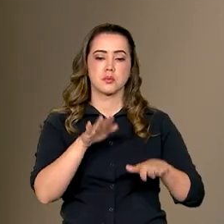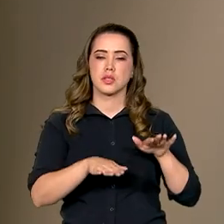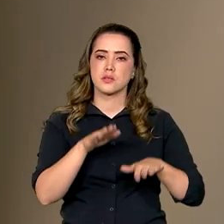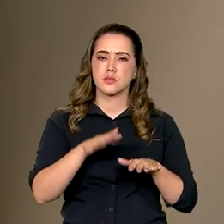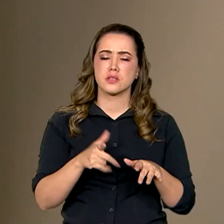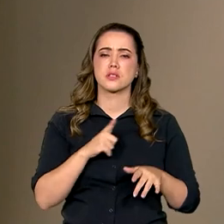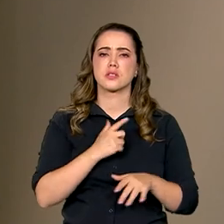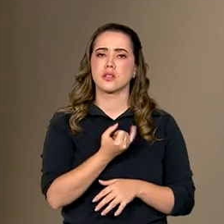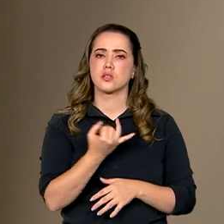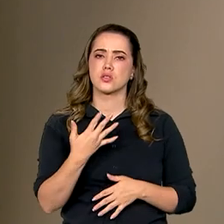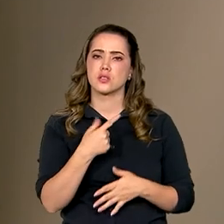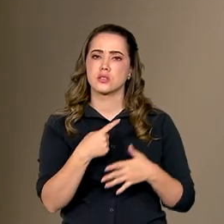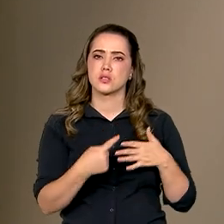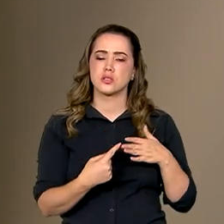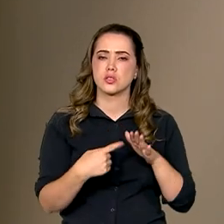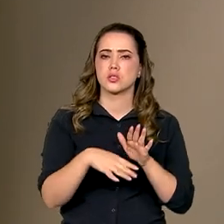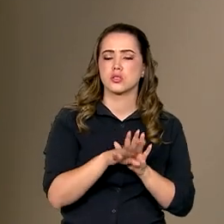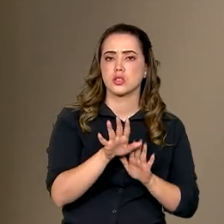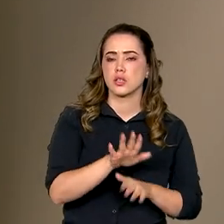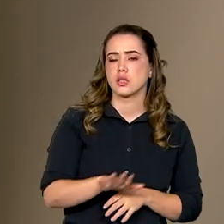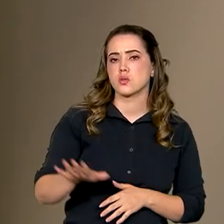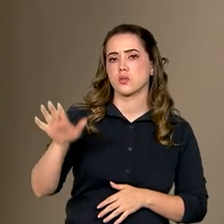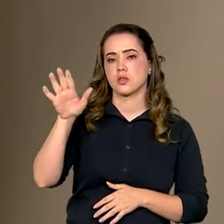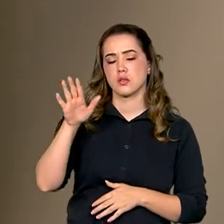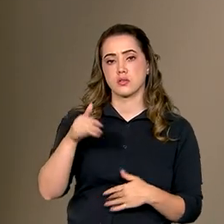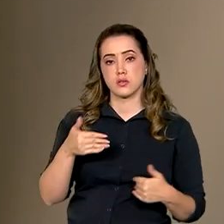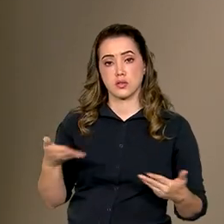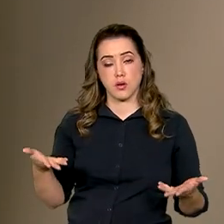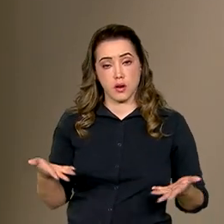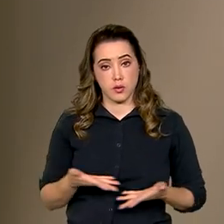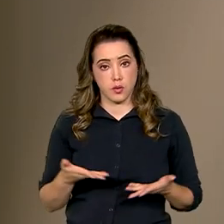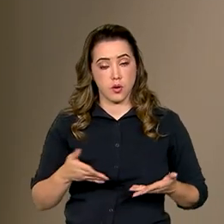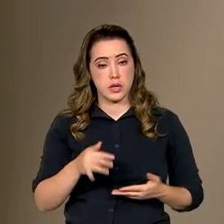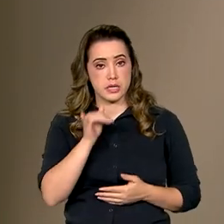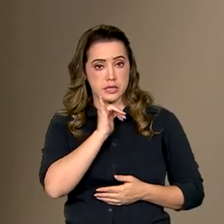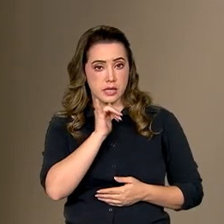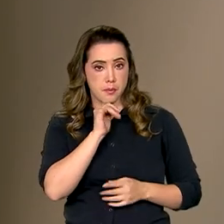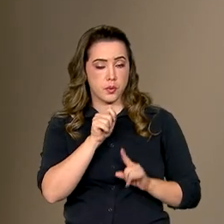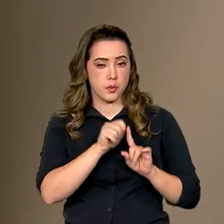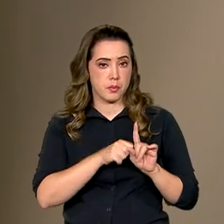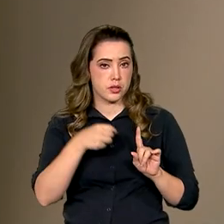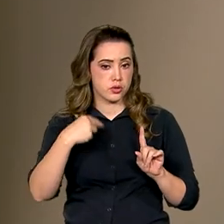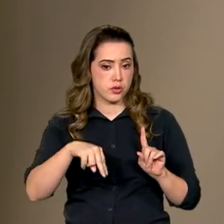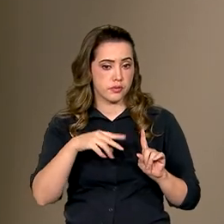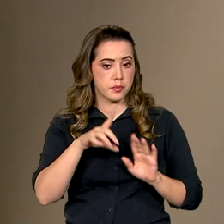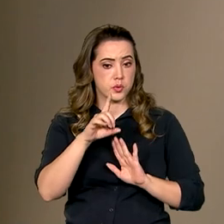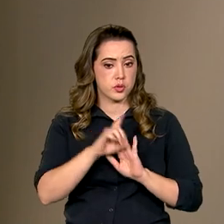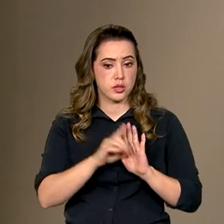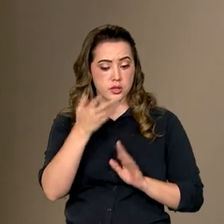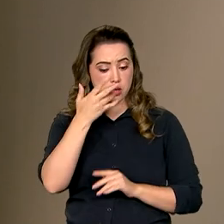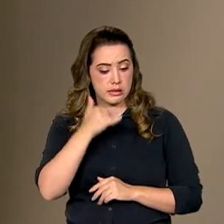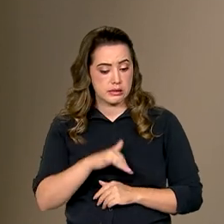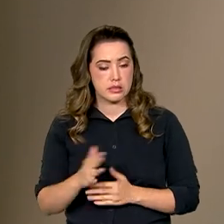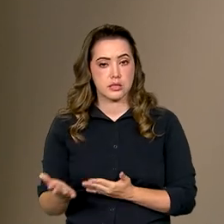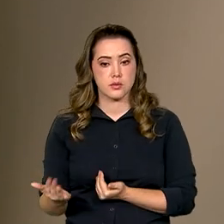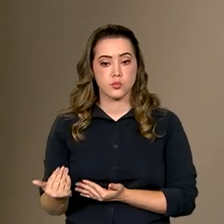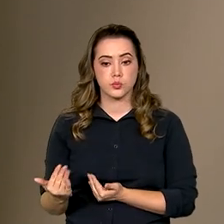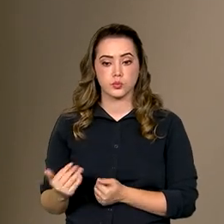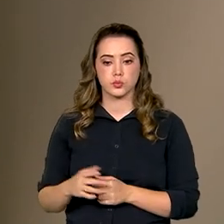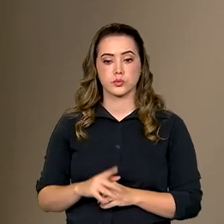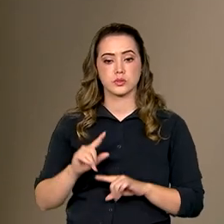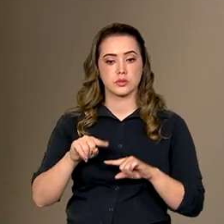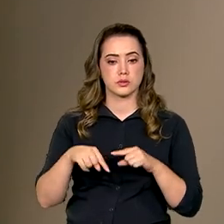delas já estão chegando na etapa nacional. Então agora, por exemplo, em novembro, os direitos da criança e do adolescente.